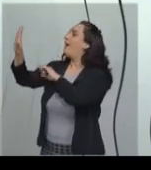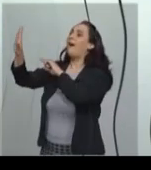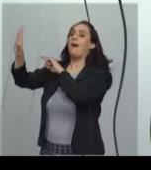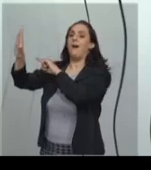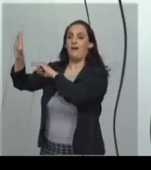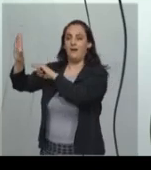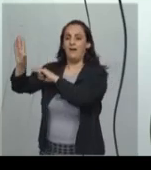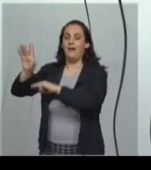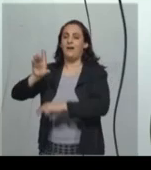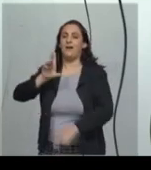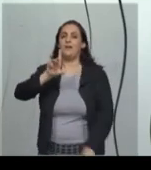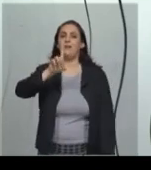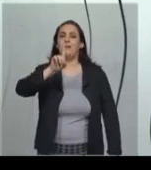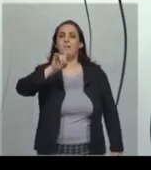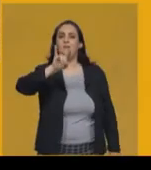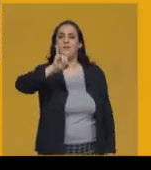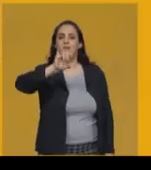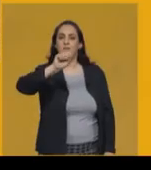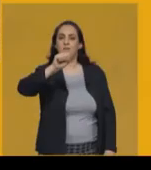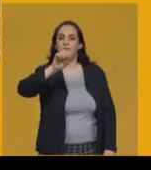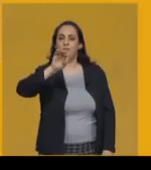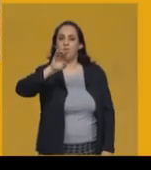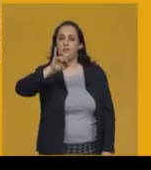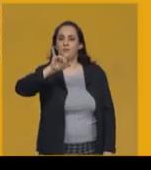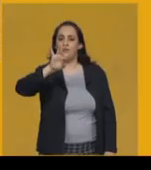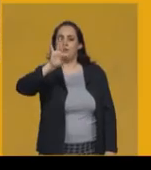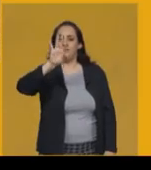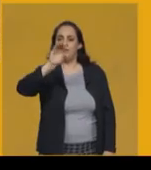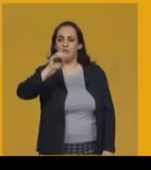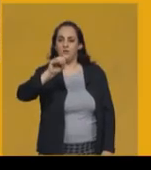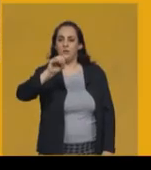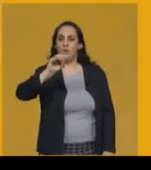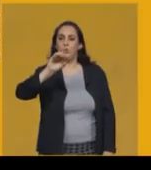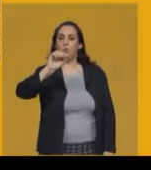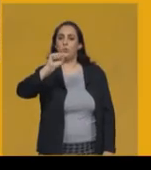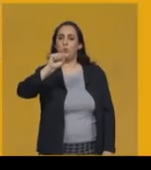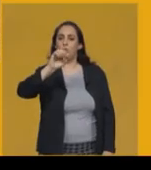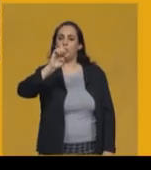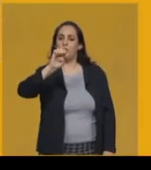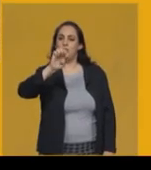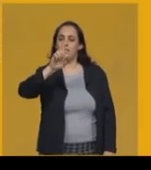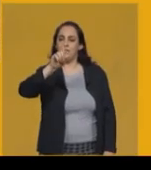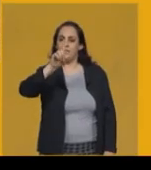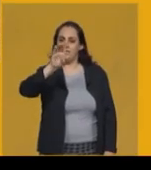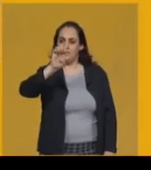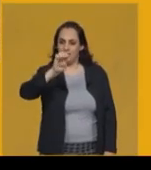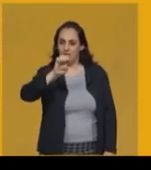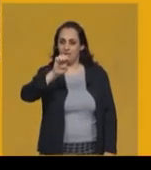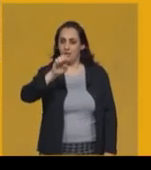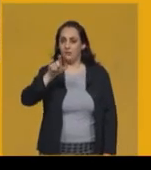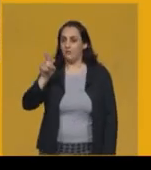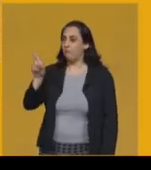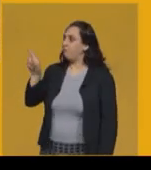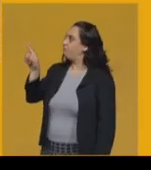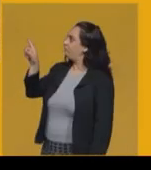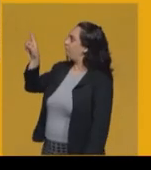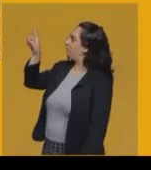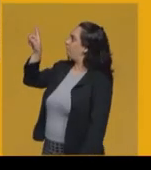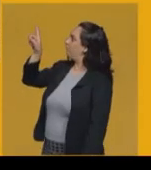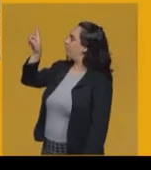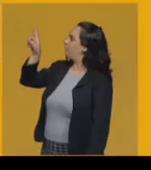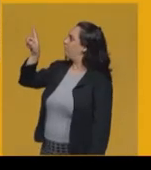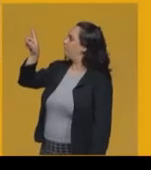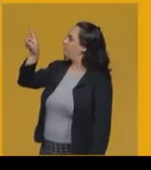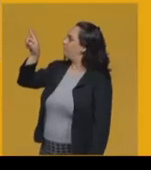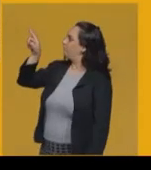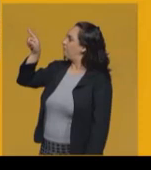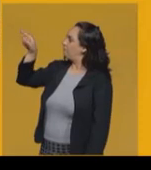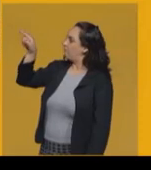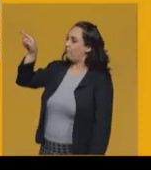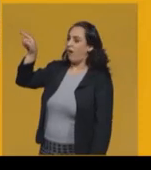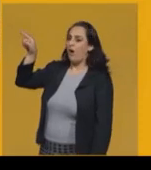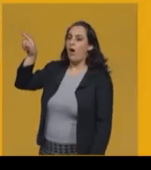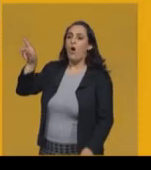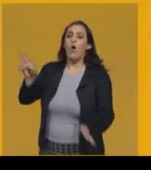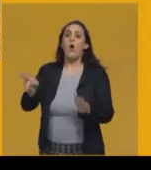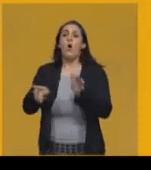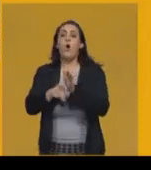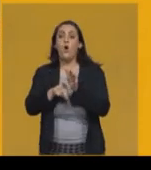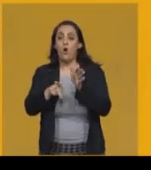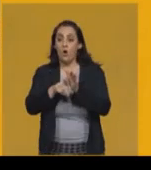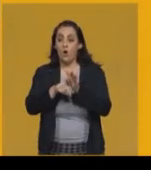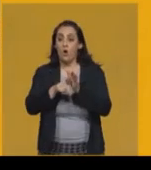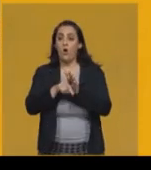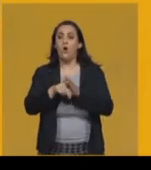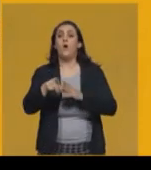de Ouro Preto. Aqui a gente vê a praça central da cidade, de Ouro Preto, aí nós temos a Praça Tiradentes,